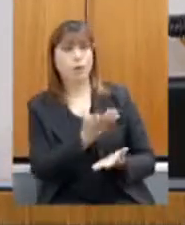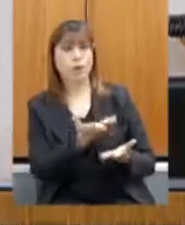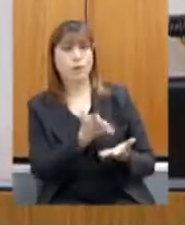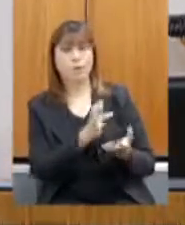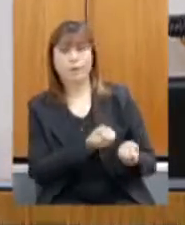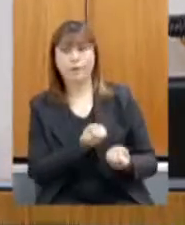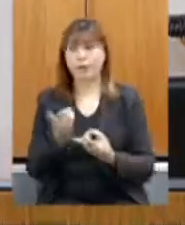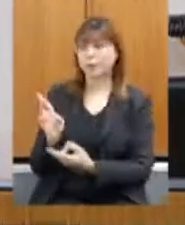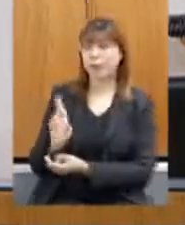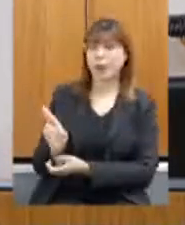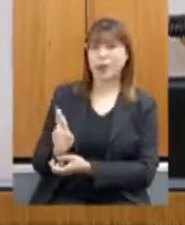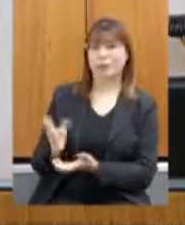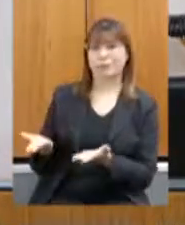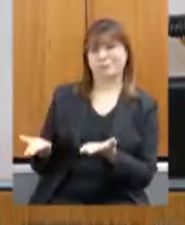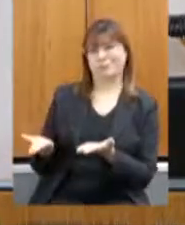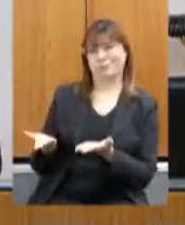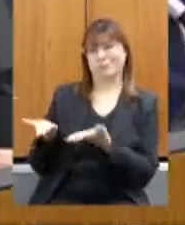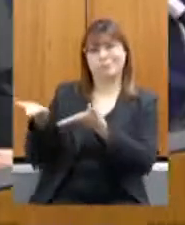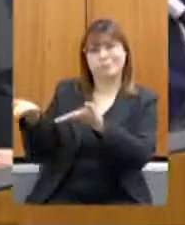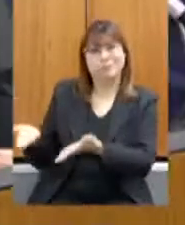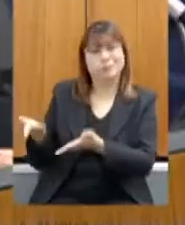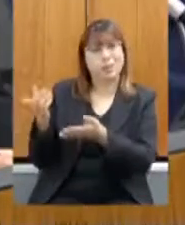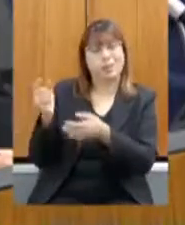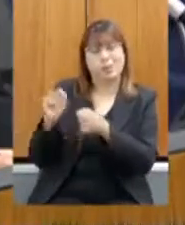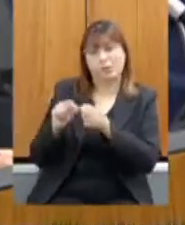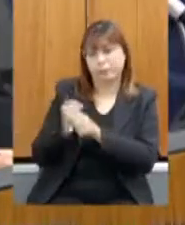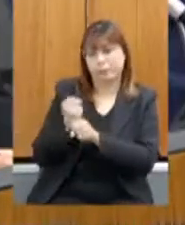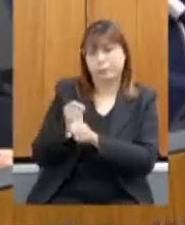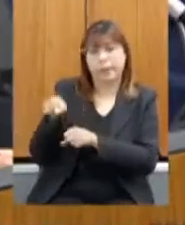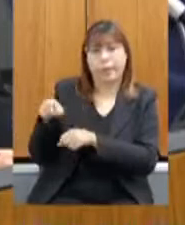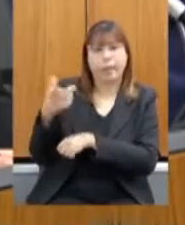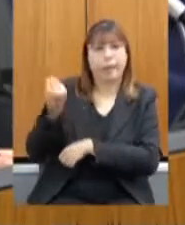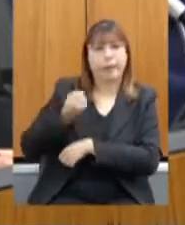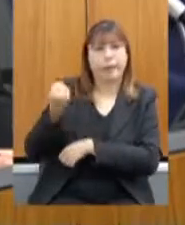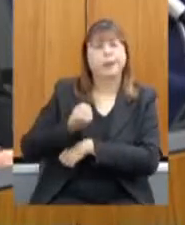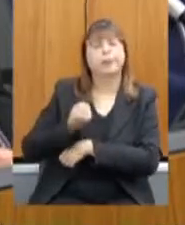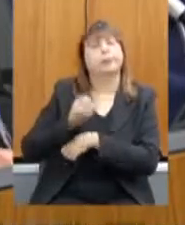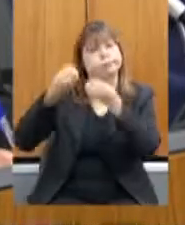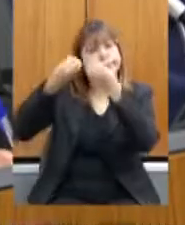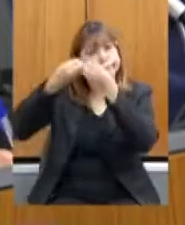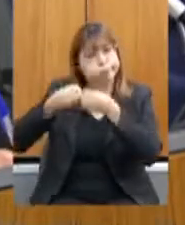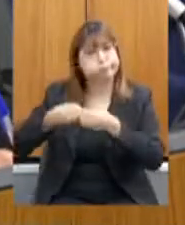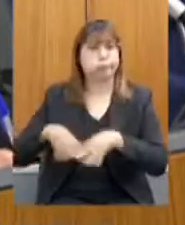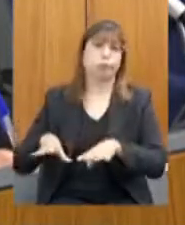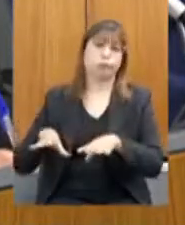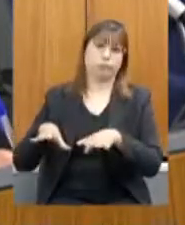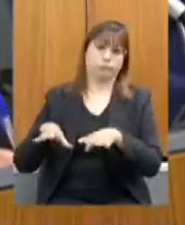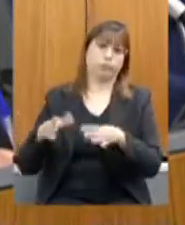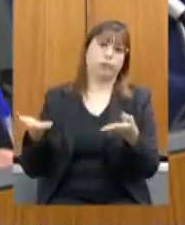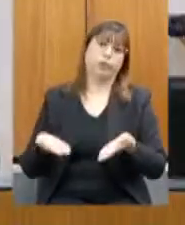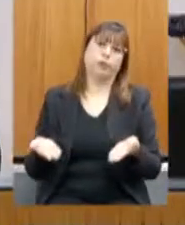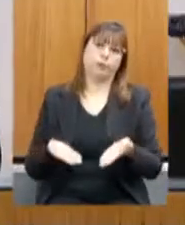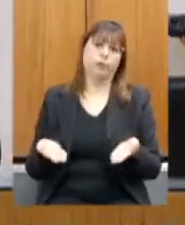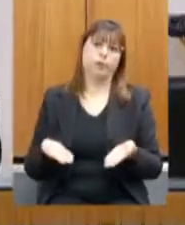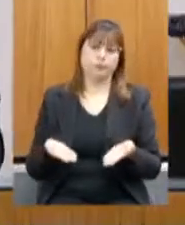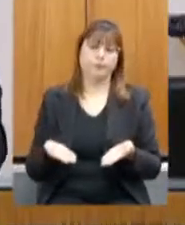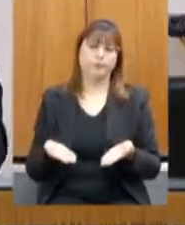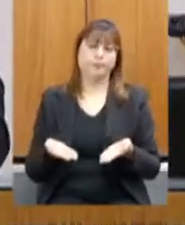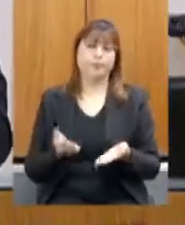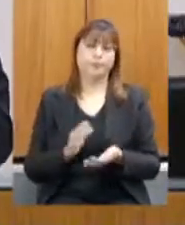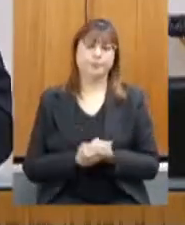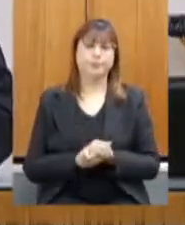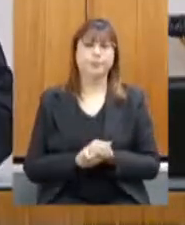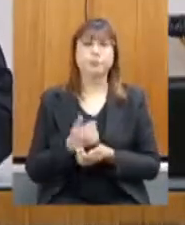vende em real. O produtor de leite, mais uma vez, sendo penalizado nesse momento. E eu